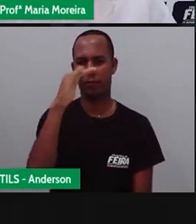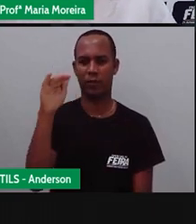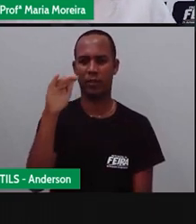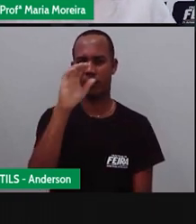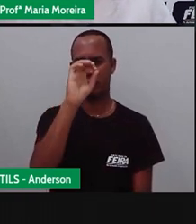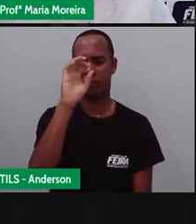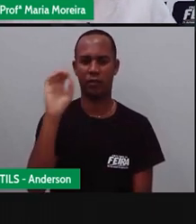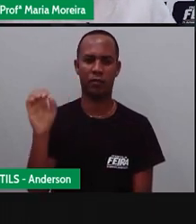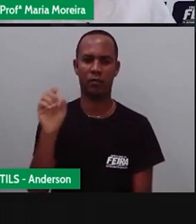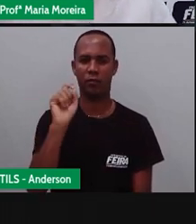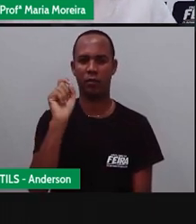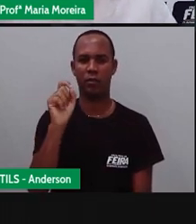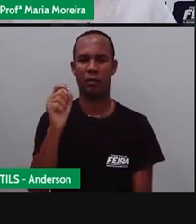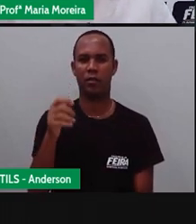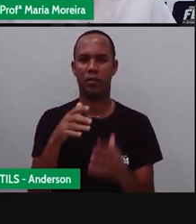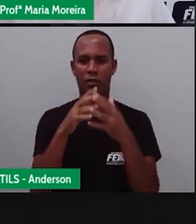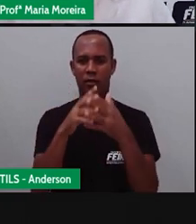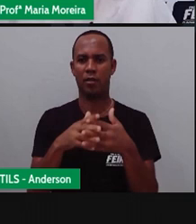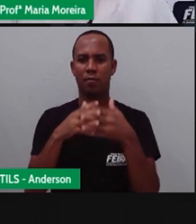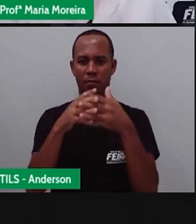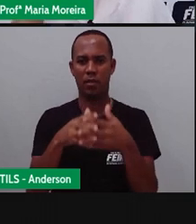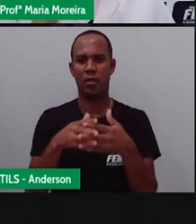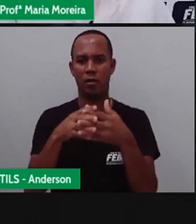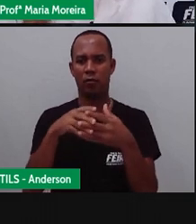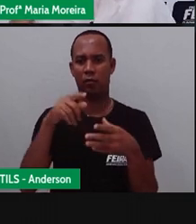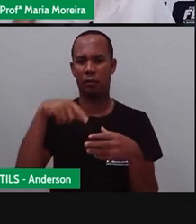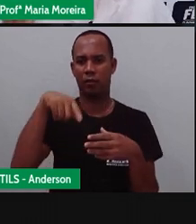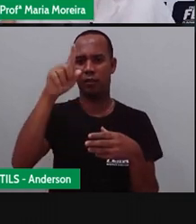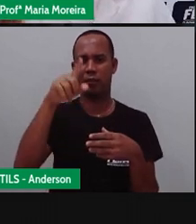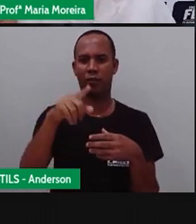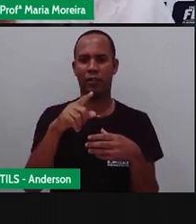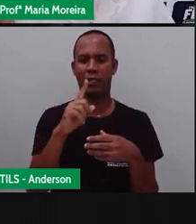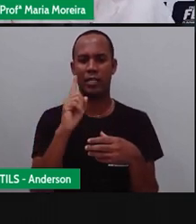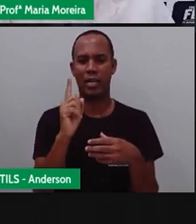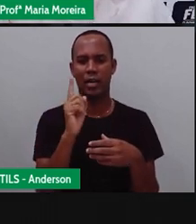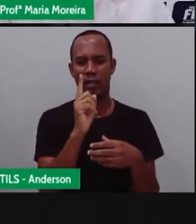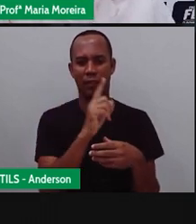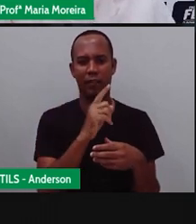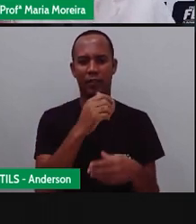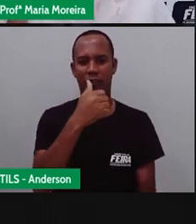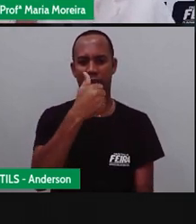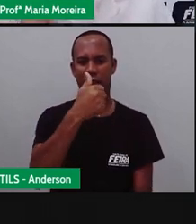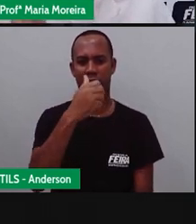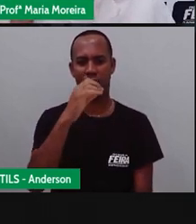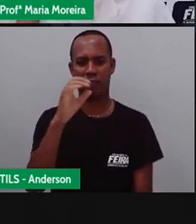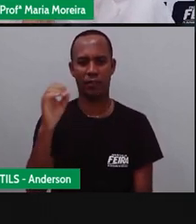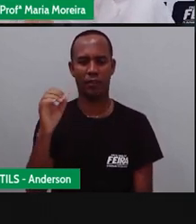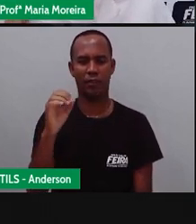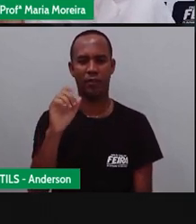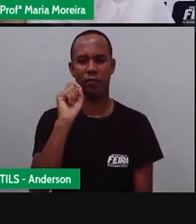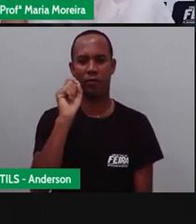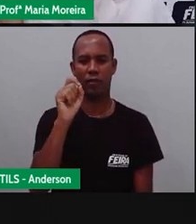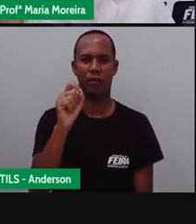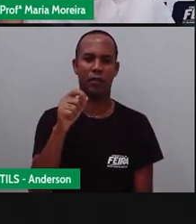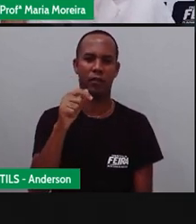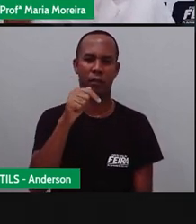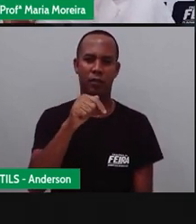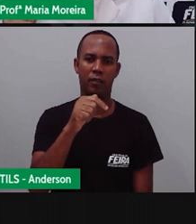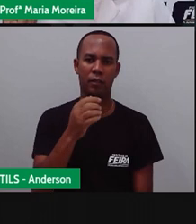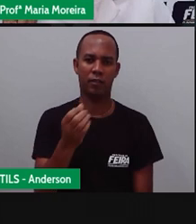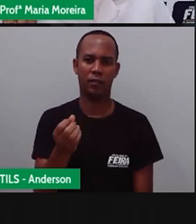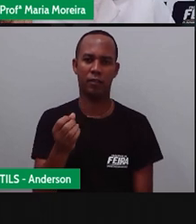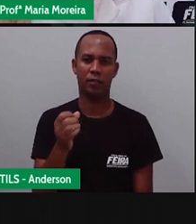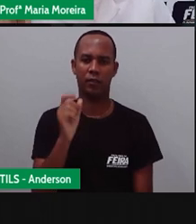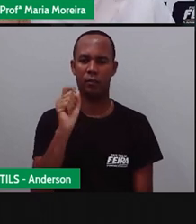são levadas por caminhões. Ou seja, a cada 100 mercadorias, 76 são transportadas